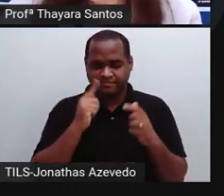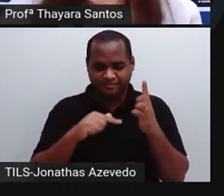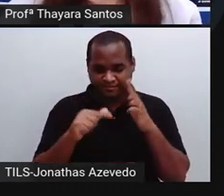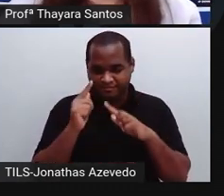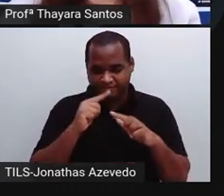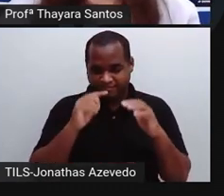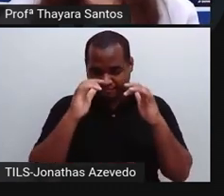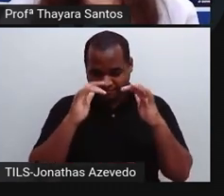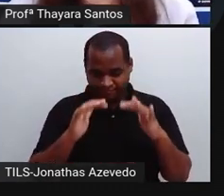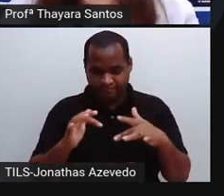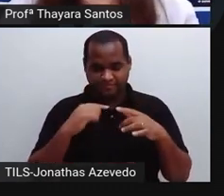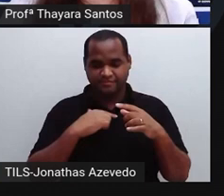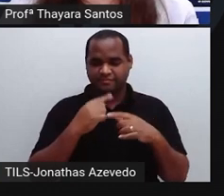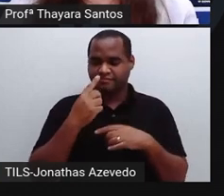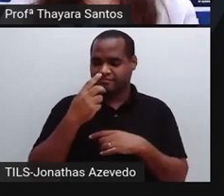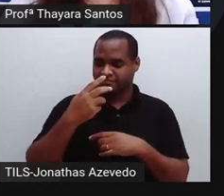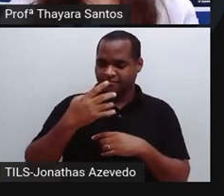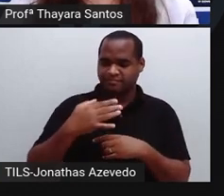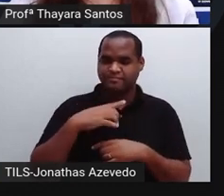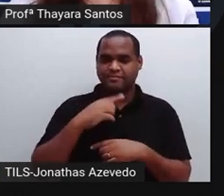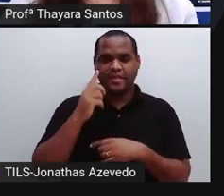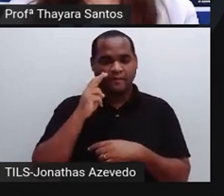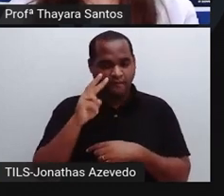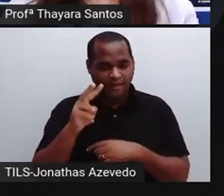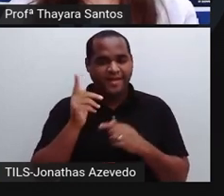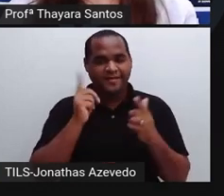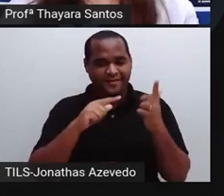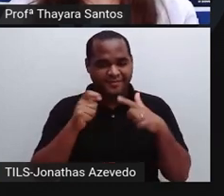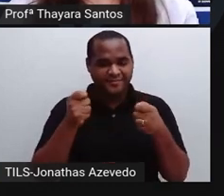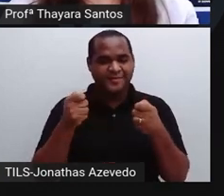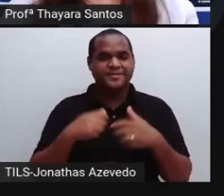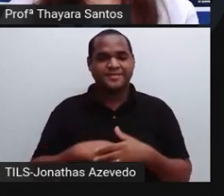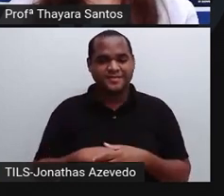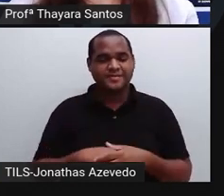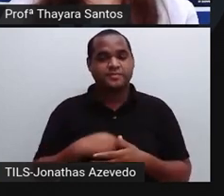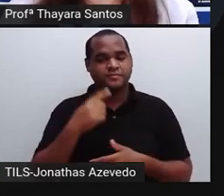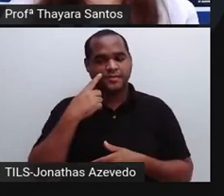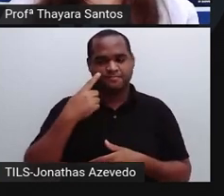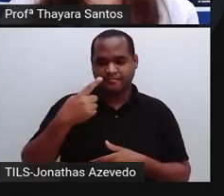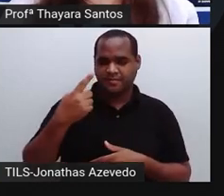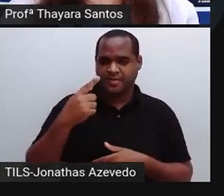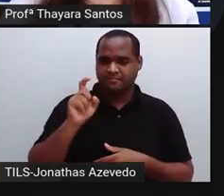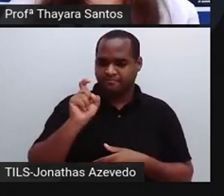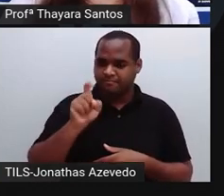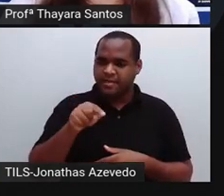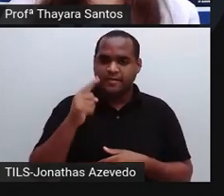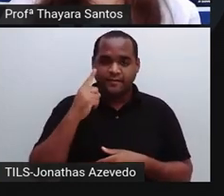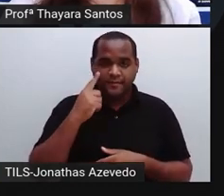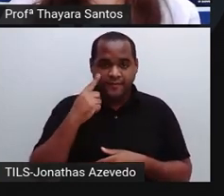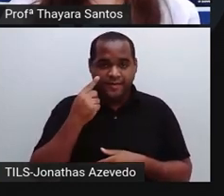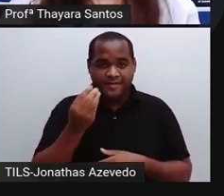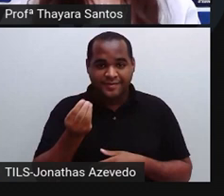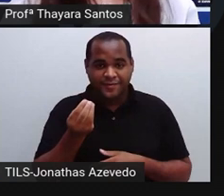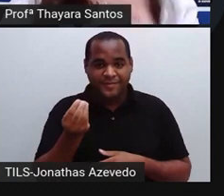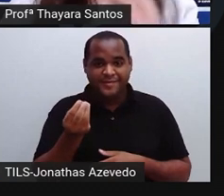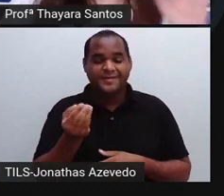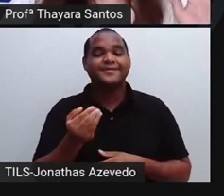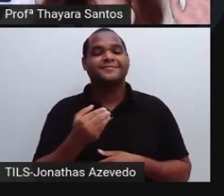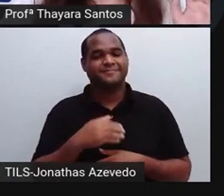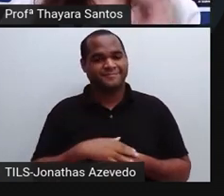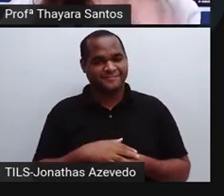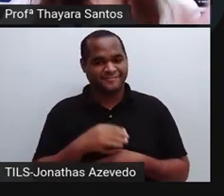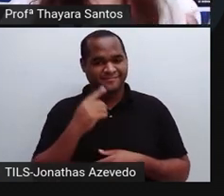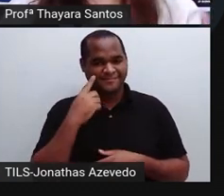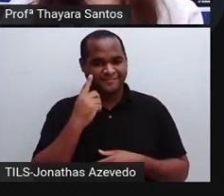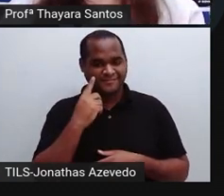saber quem está em qual posição. Eu vou colocar aqui só para vocês verem. É só clicar naquela primeira opção. Ler de Borner. Não sei